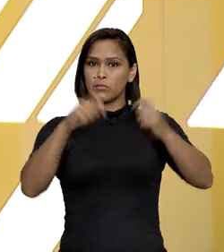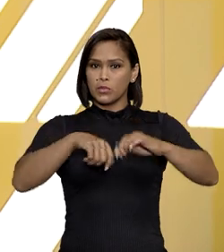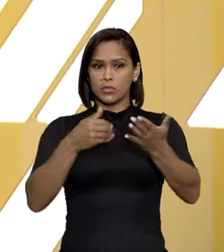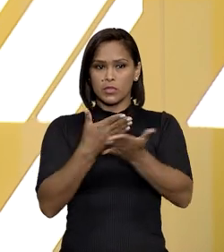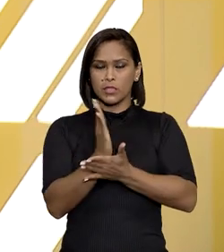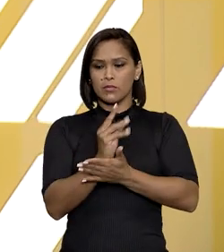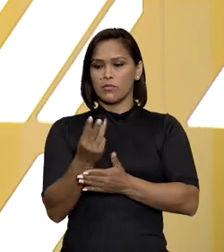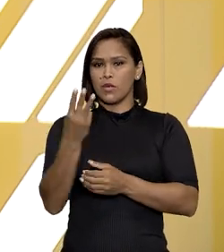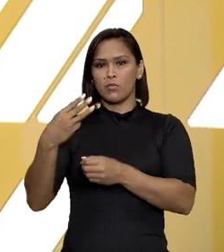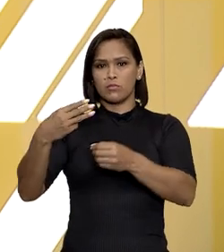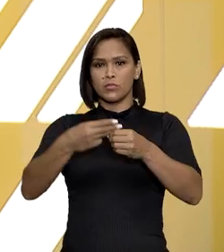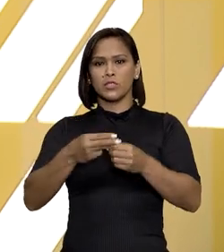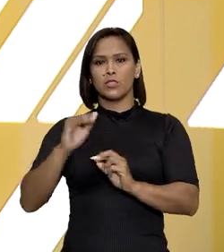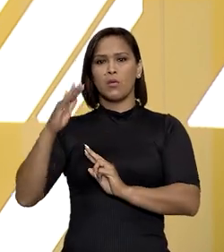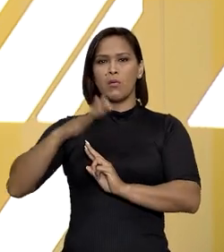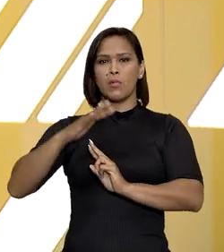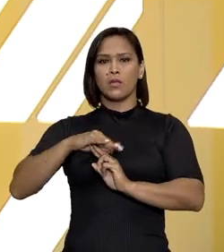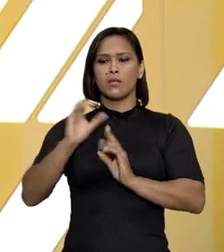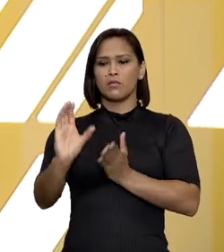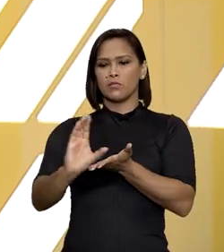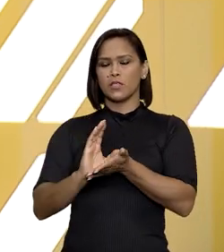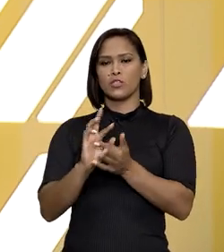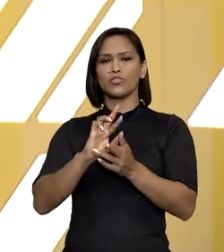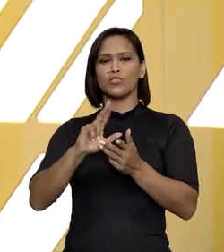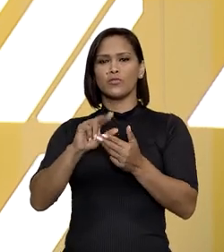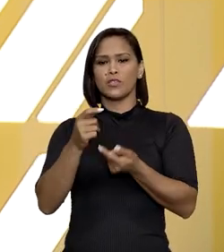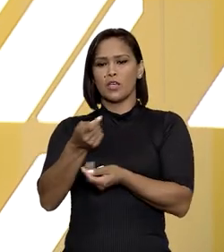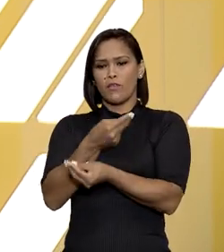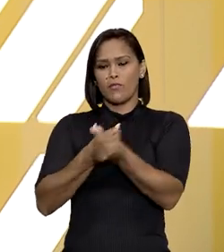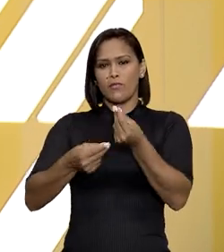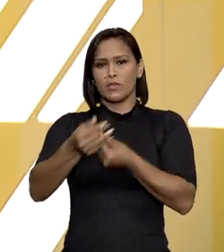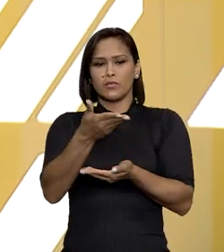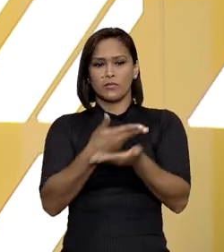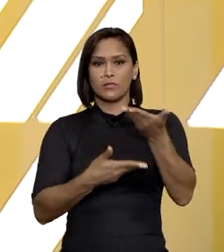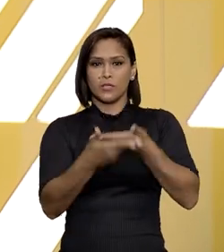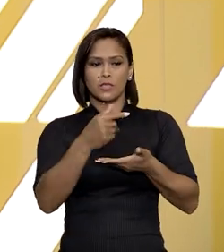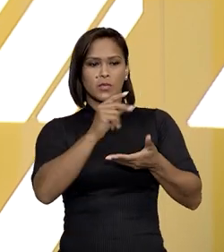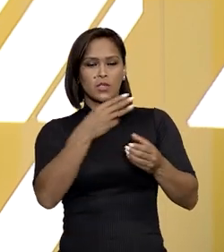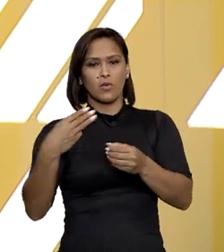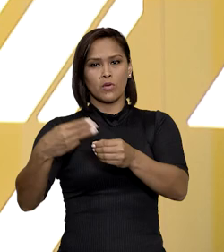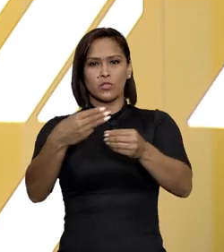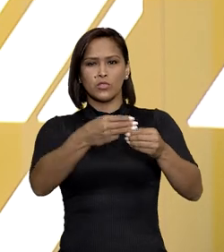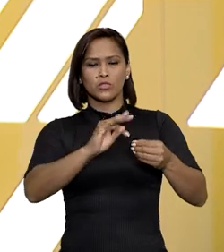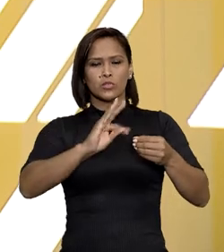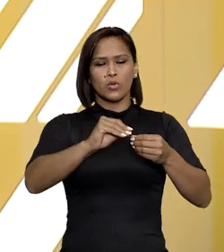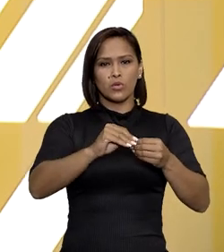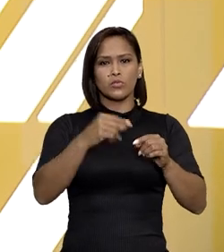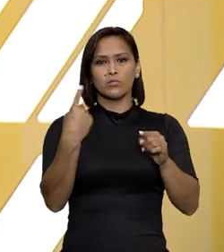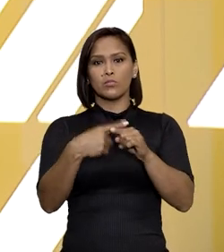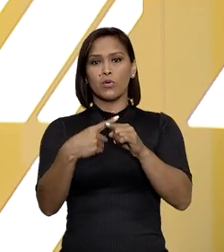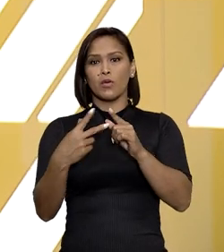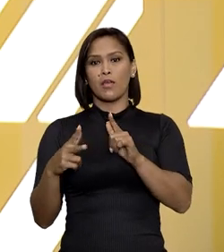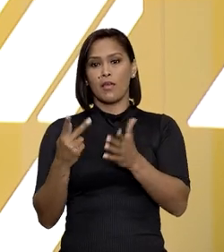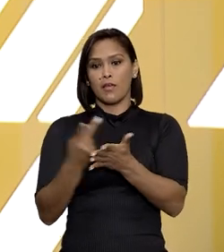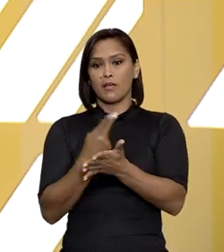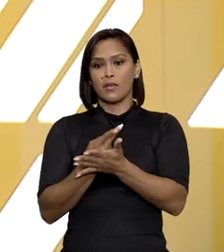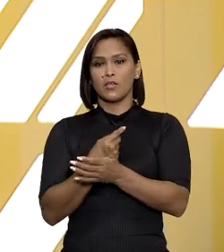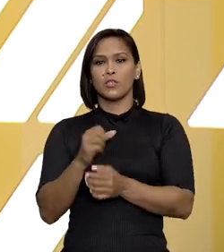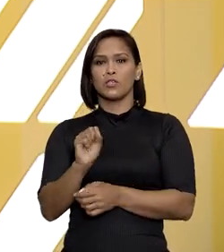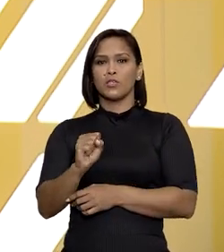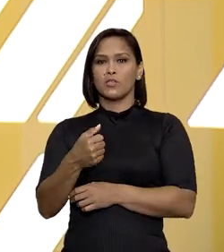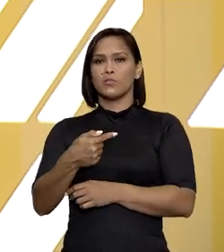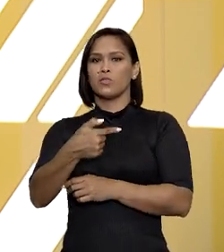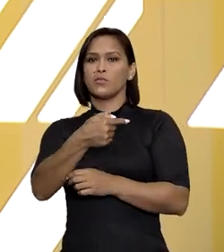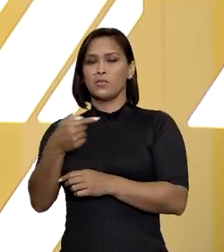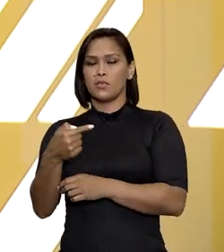permitia a um município do Paraná receber diferenças do Fundo de Participação dos Municípios por erro no censo